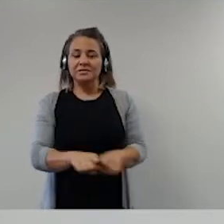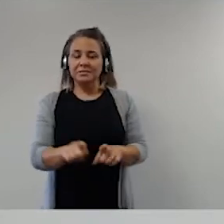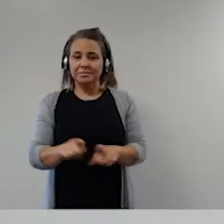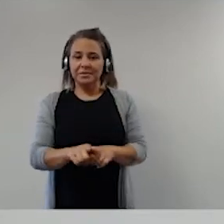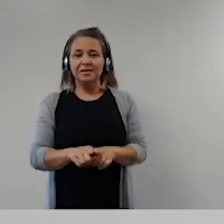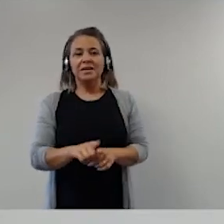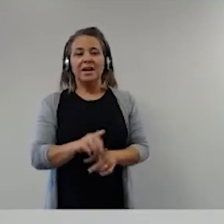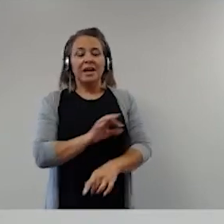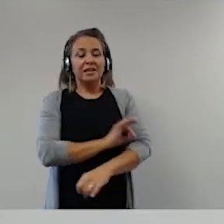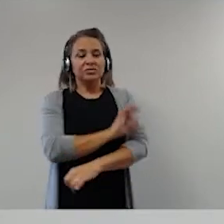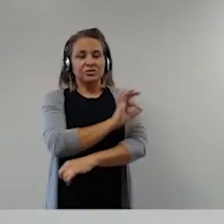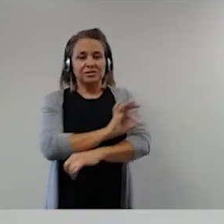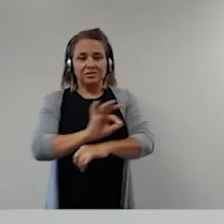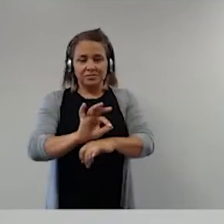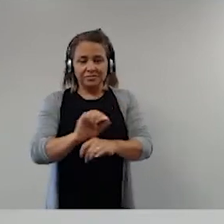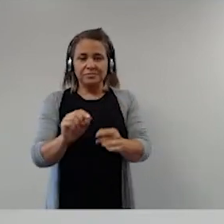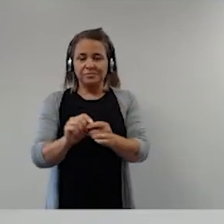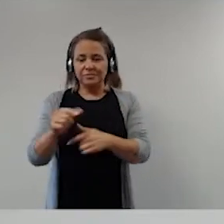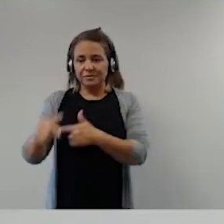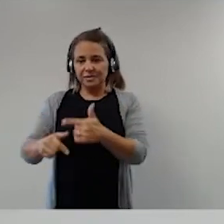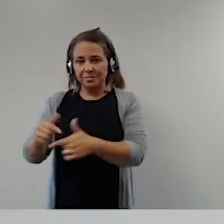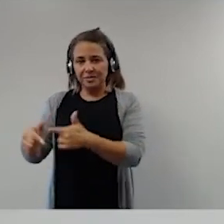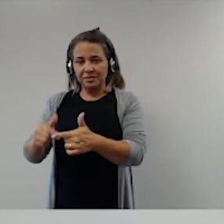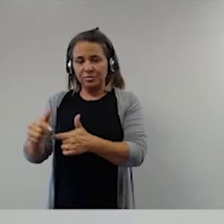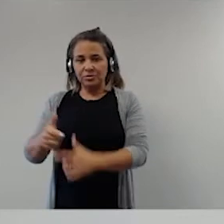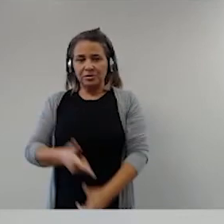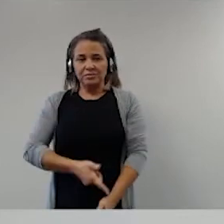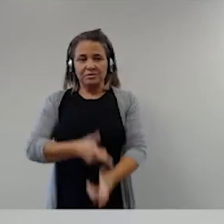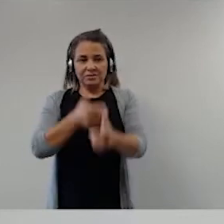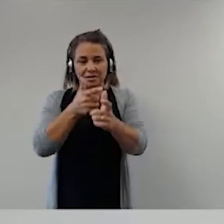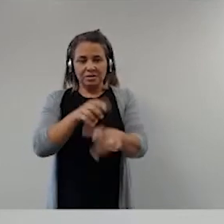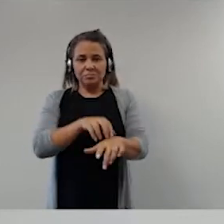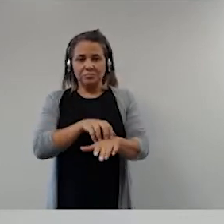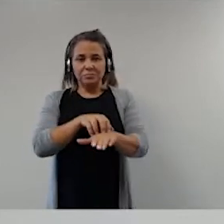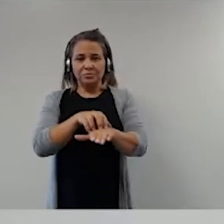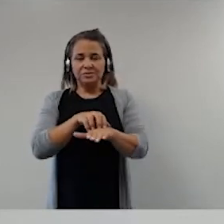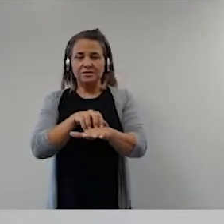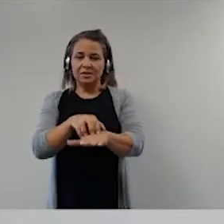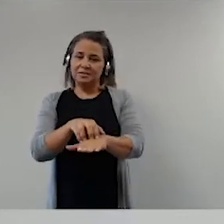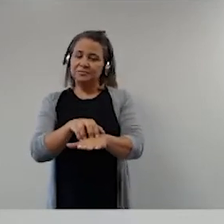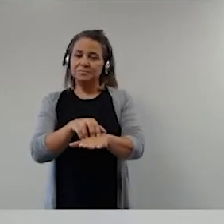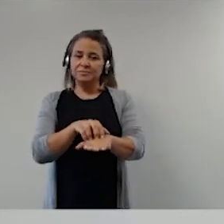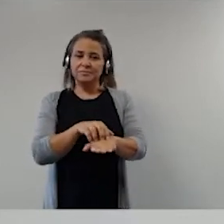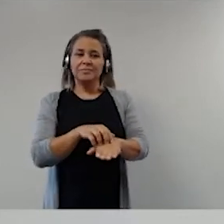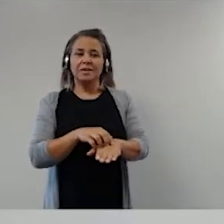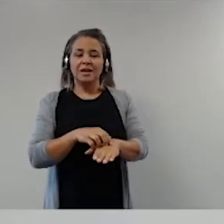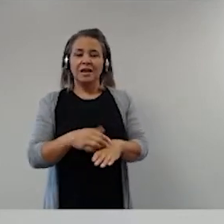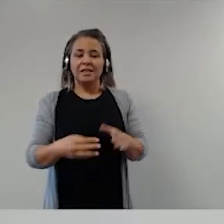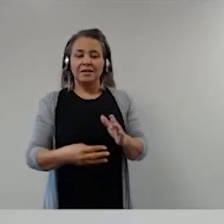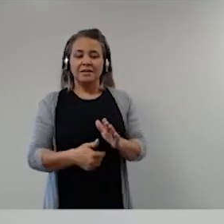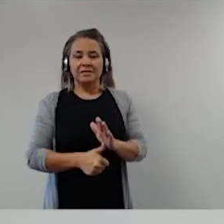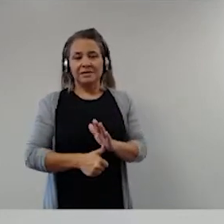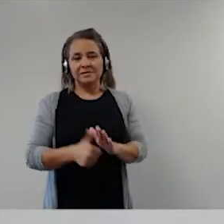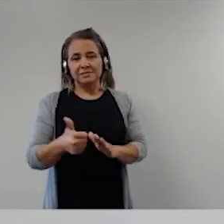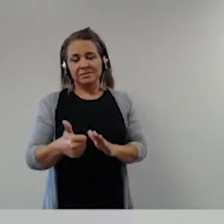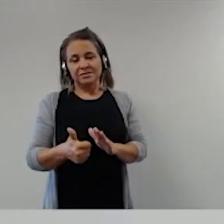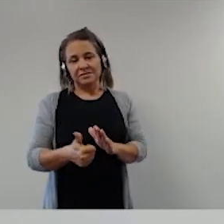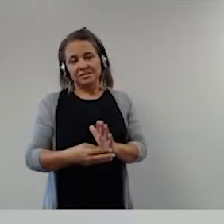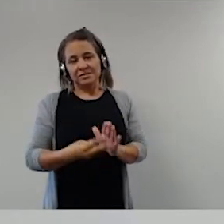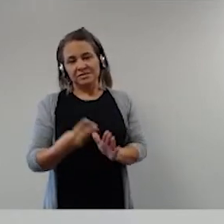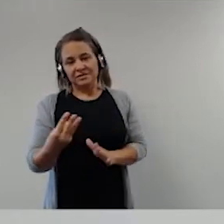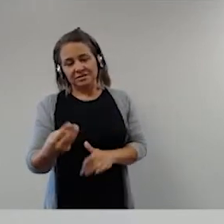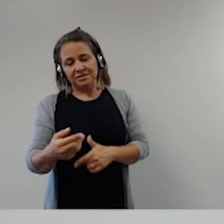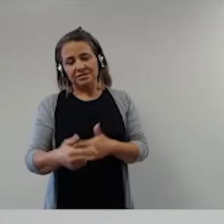o comando do 43º Batalhão de Infantaria Motorizado, da 13ª Brigada de Infantaria